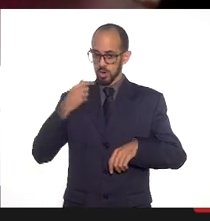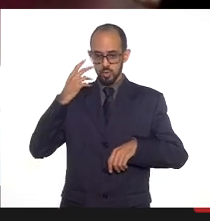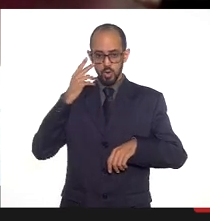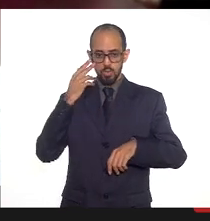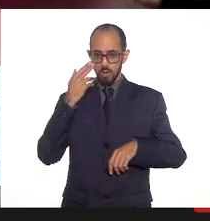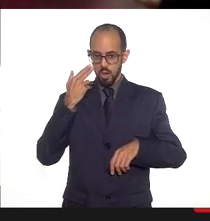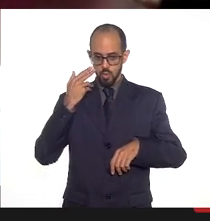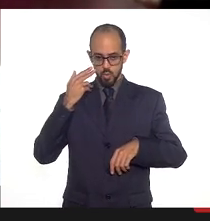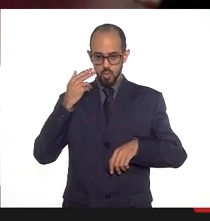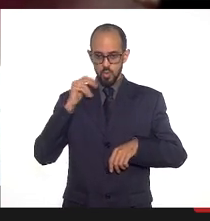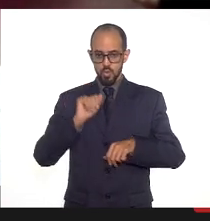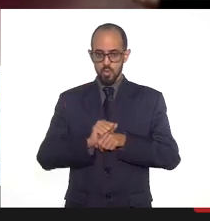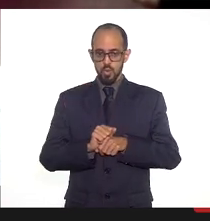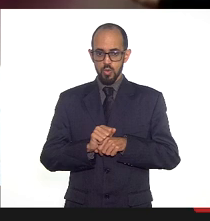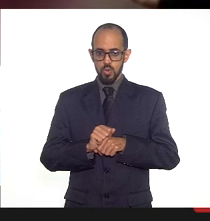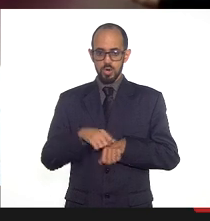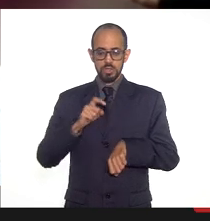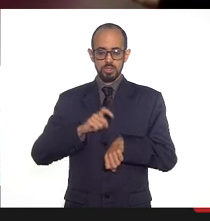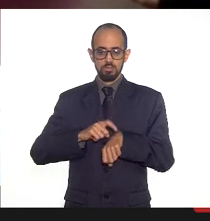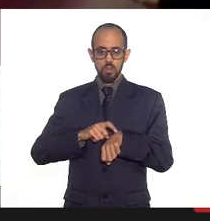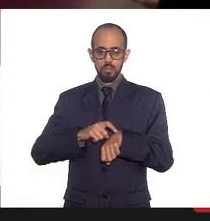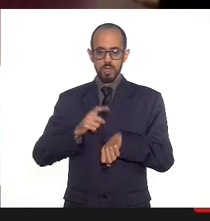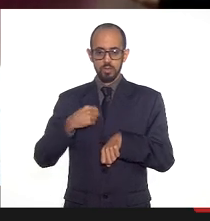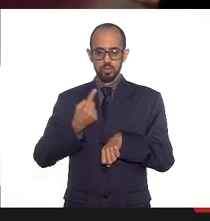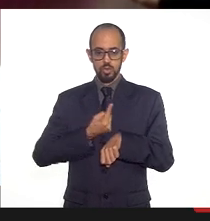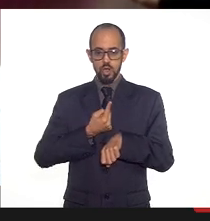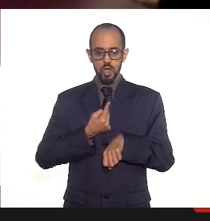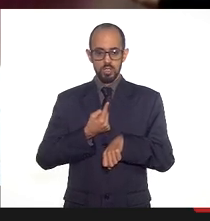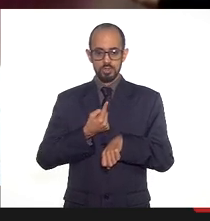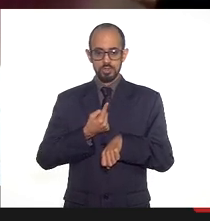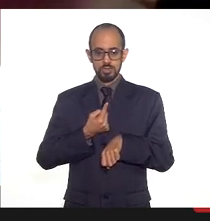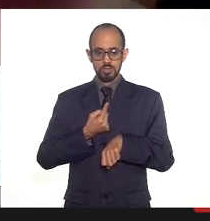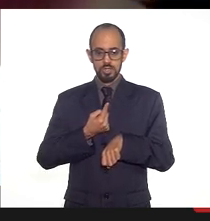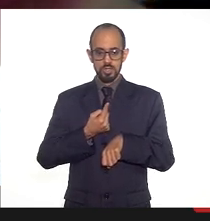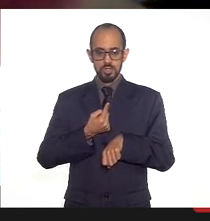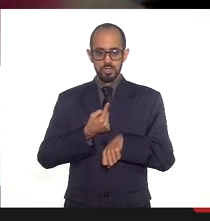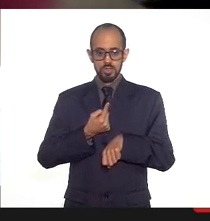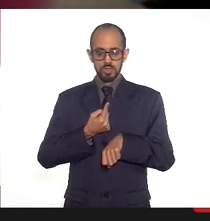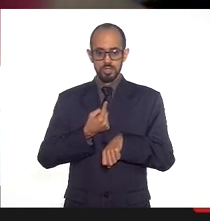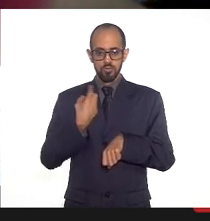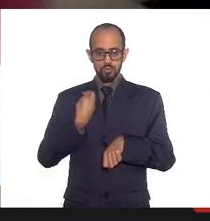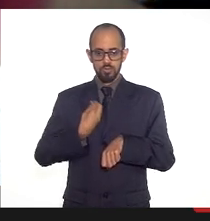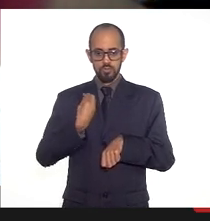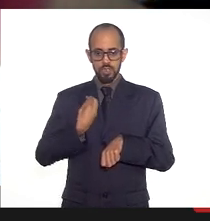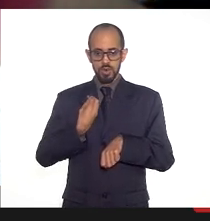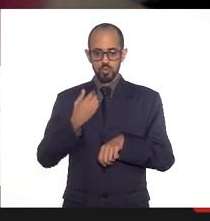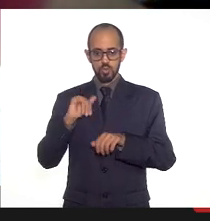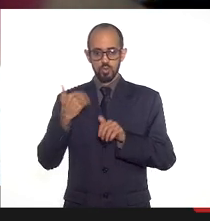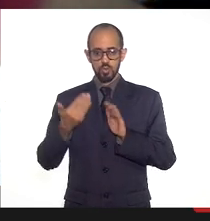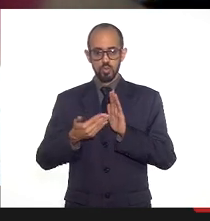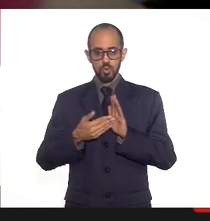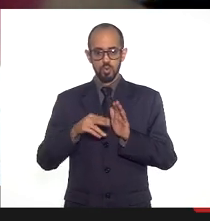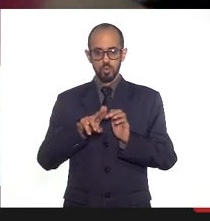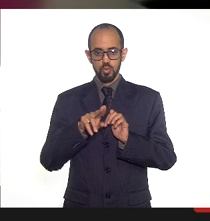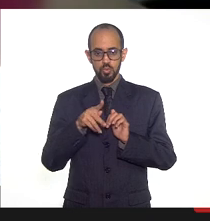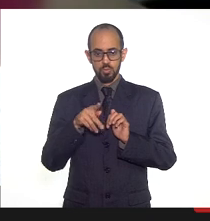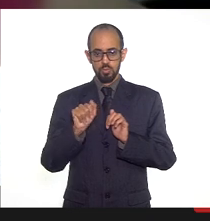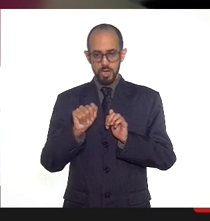Que, nesse momento, a gente está revendo todo o TR da UPA, tá?